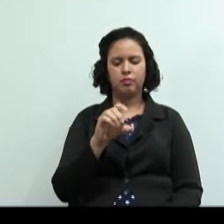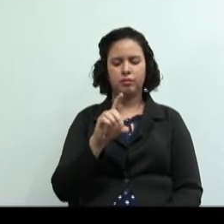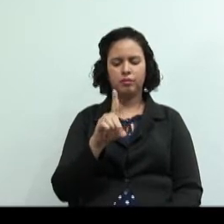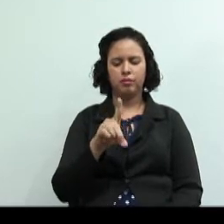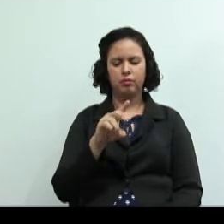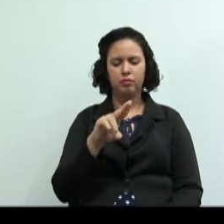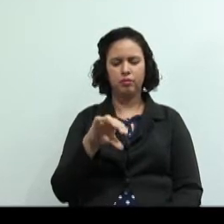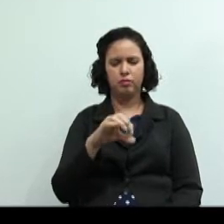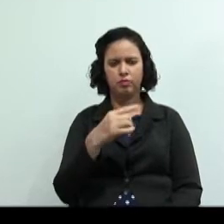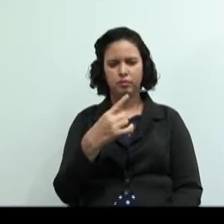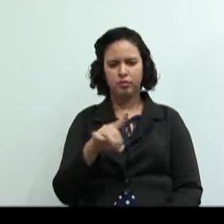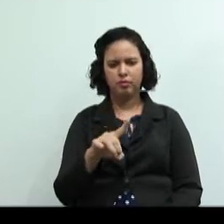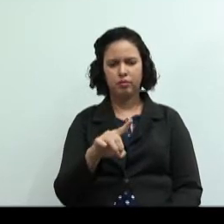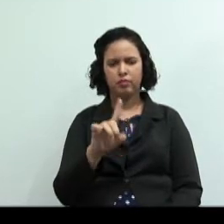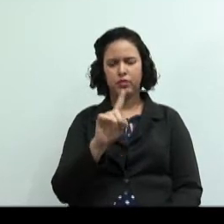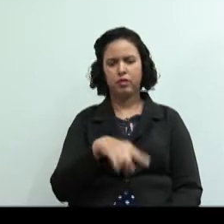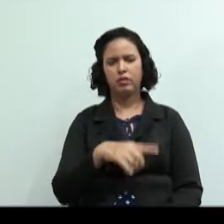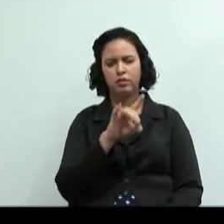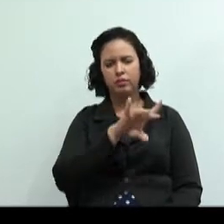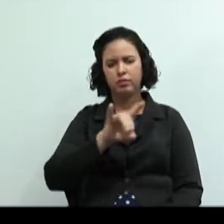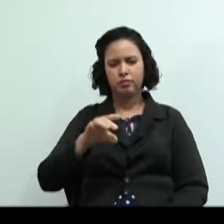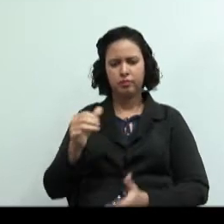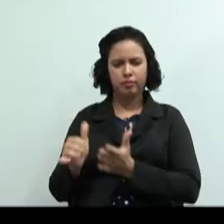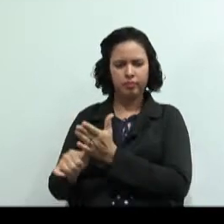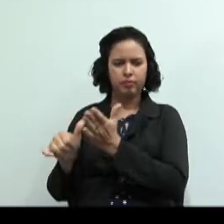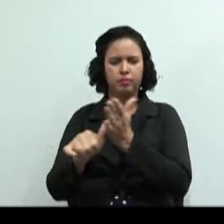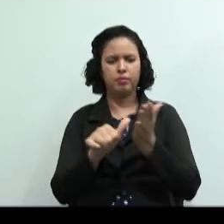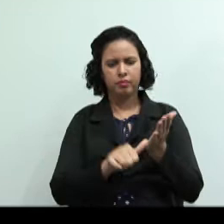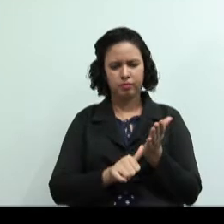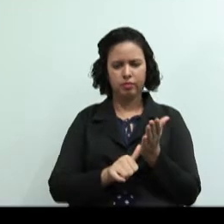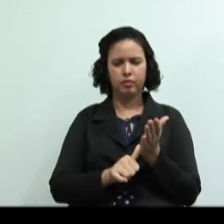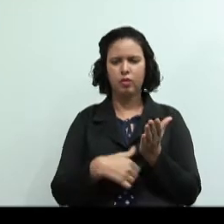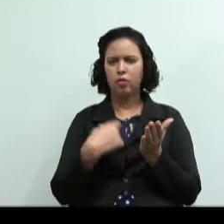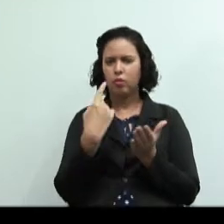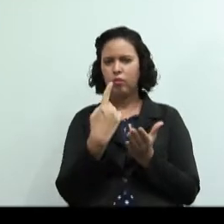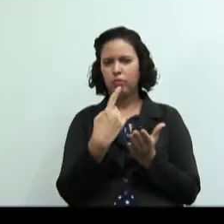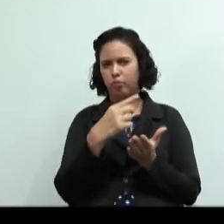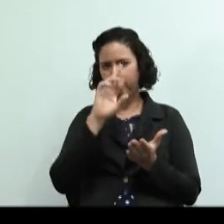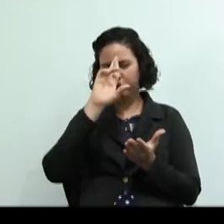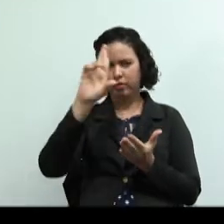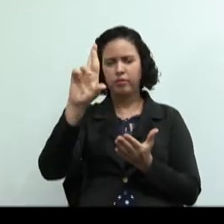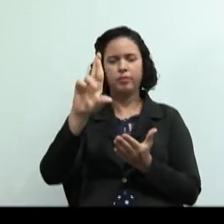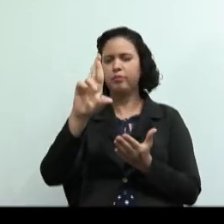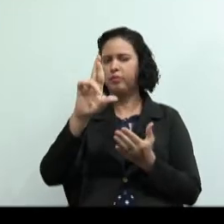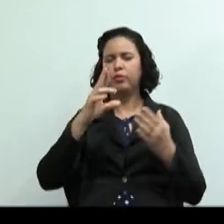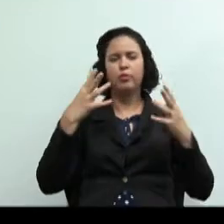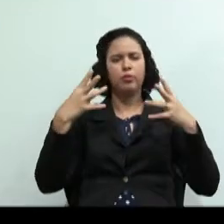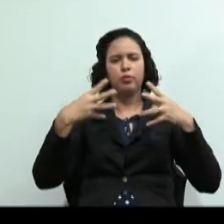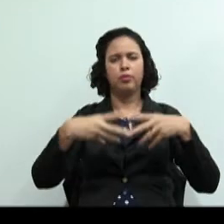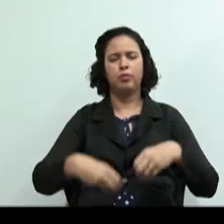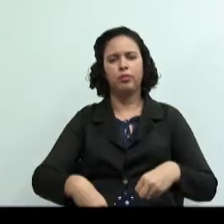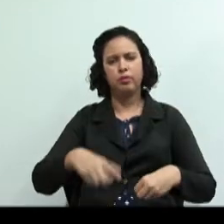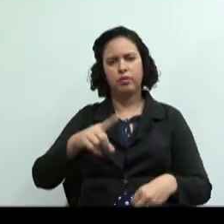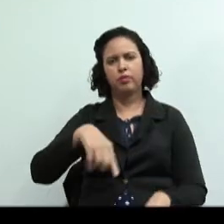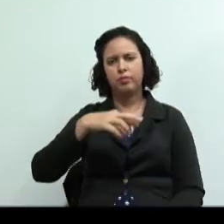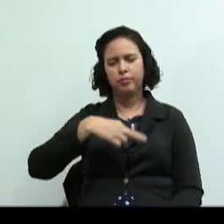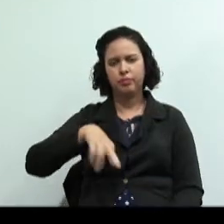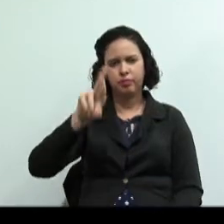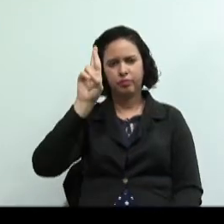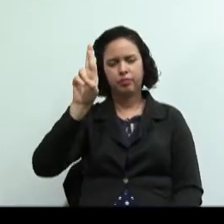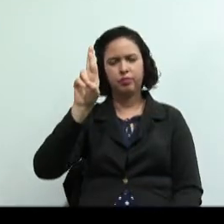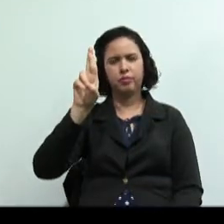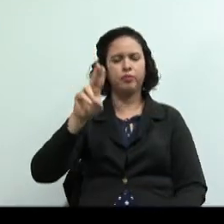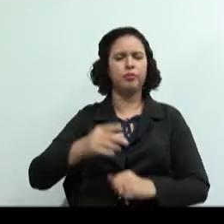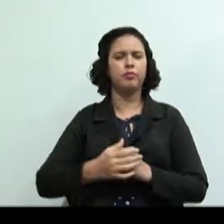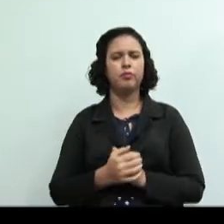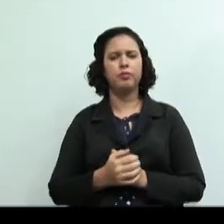meios de produção é dos cooperados e não de um proprietário pois todos são proprietários então mais uma vez vem